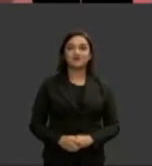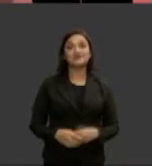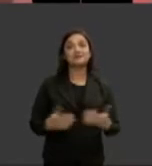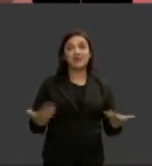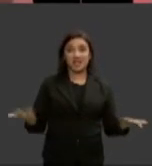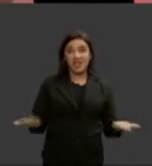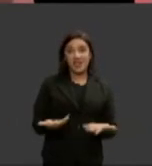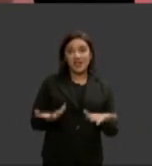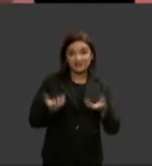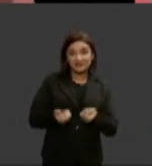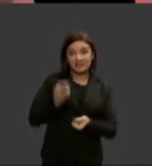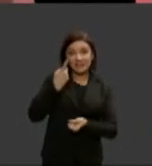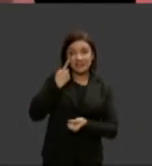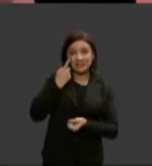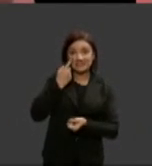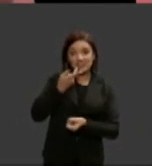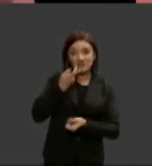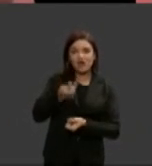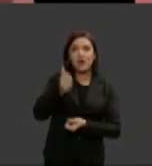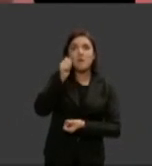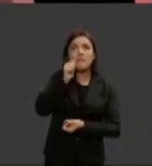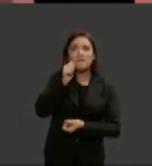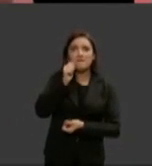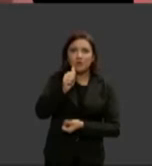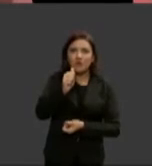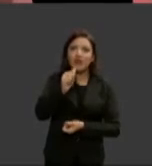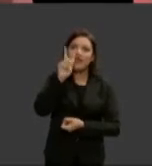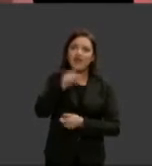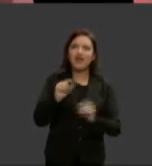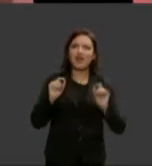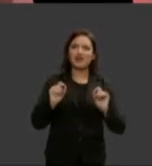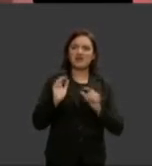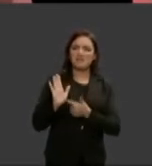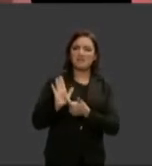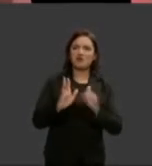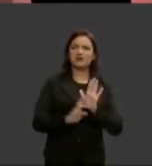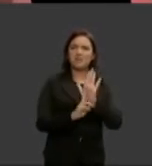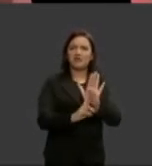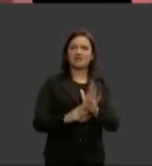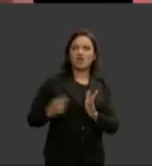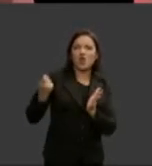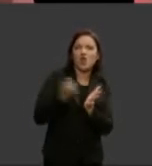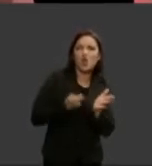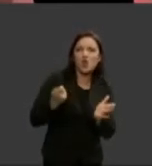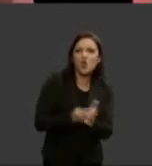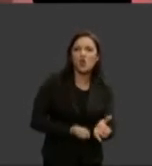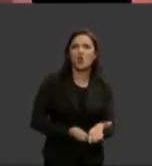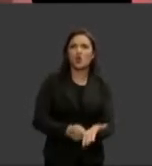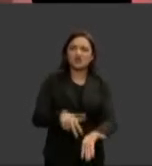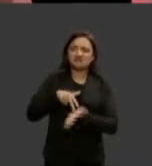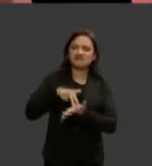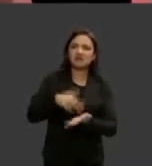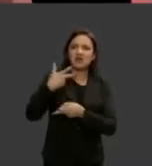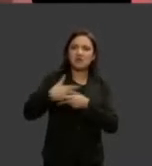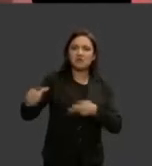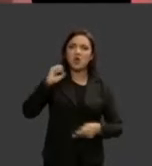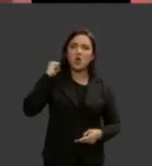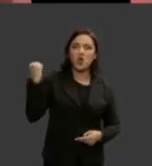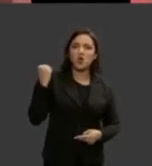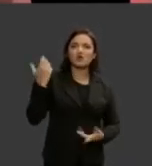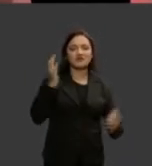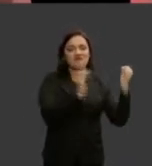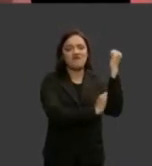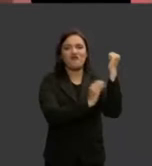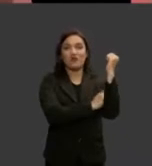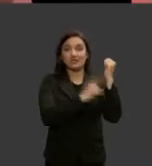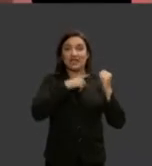Vamos ouvir agora depoimentos de mulheres que são sinônimos de luta garra perseverança e conquistas e